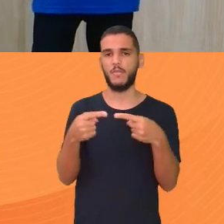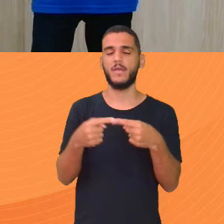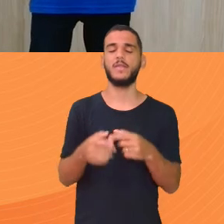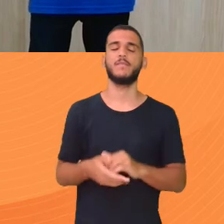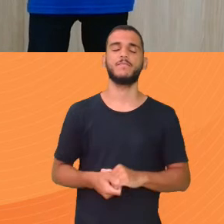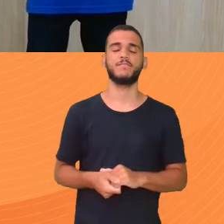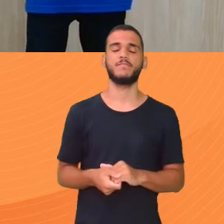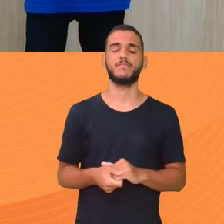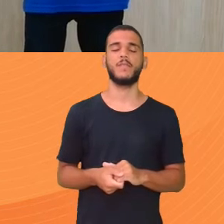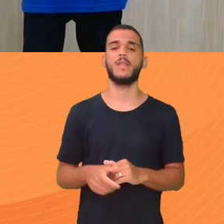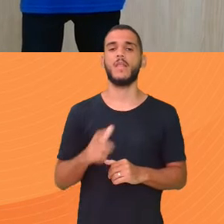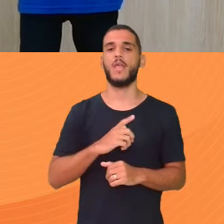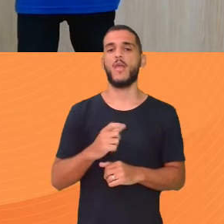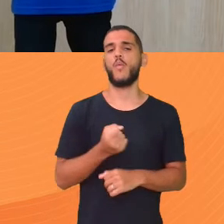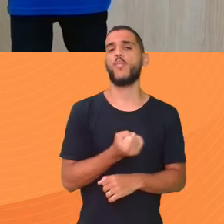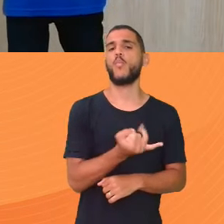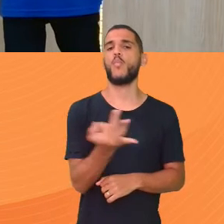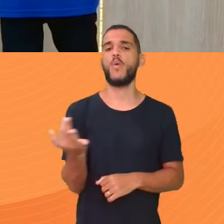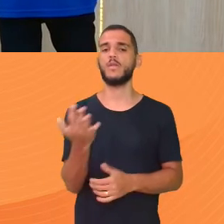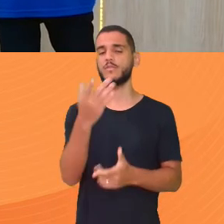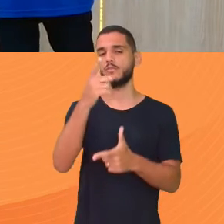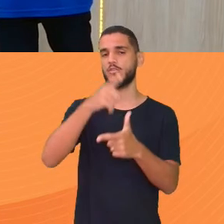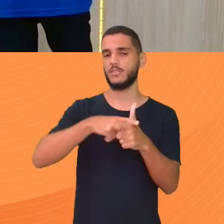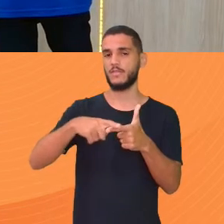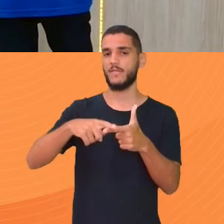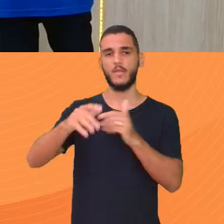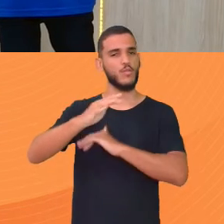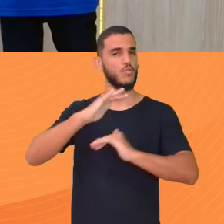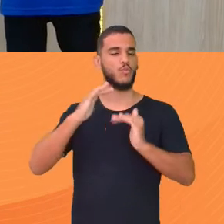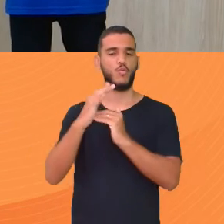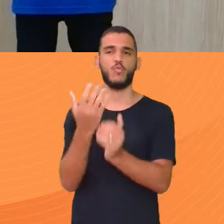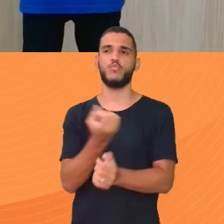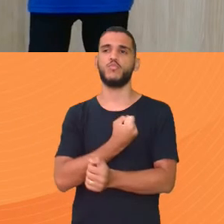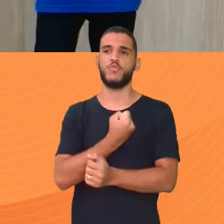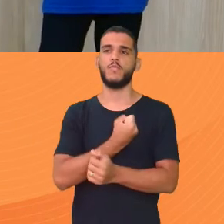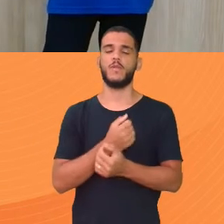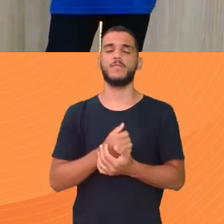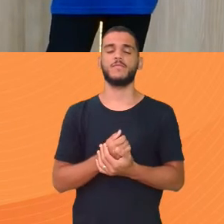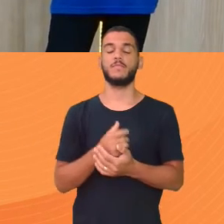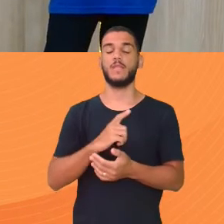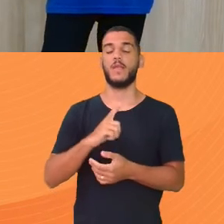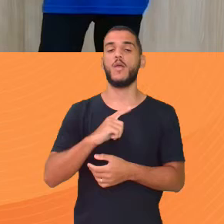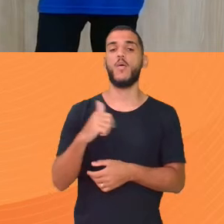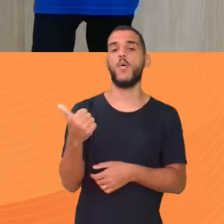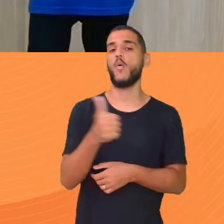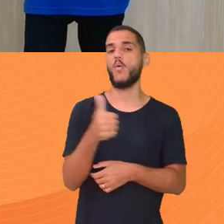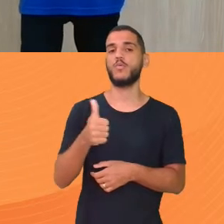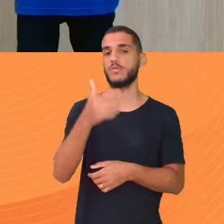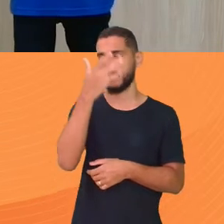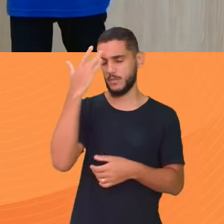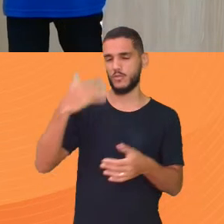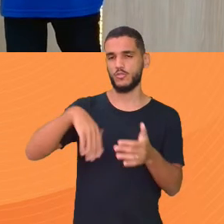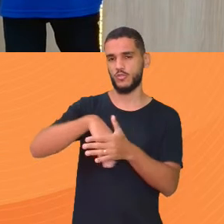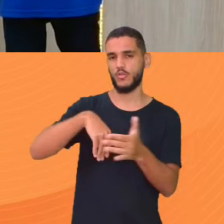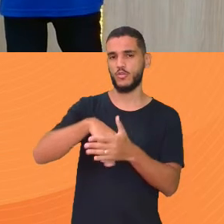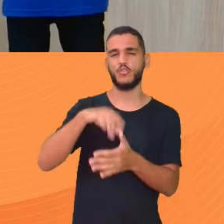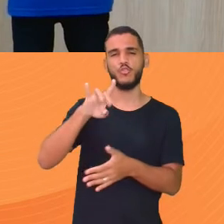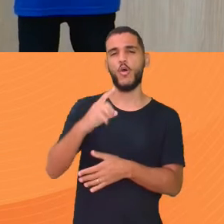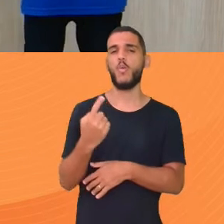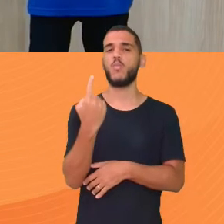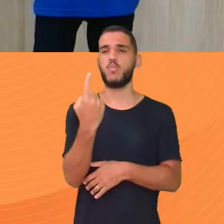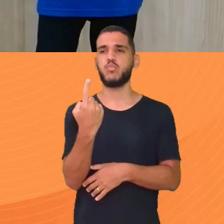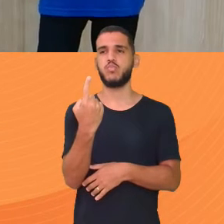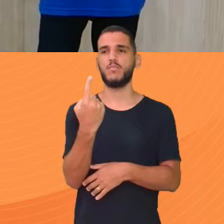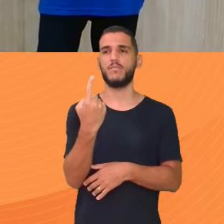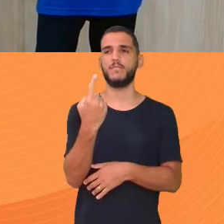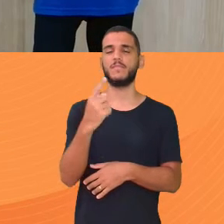E dividir pelo todo Se o todo São 11 jogadores Que tem aí No time Aí eu vou pegar Só tem um Que tem 18 anos Eu pego um